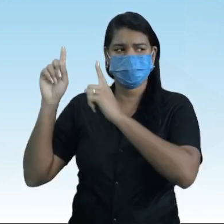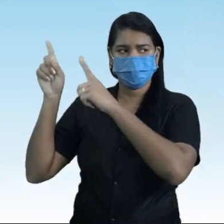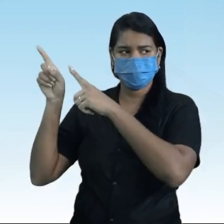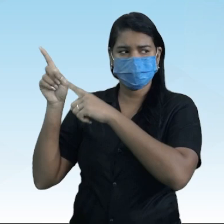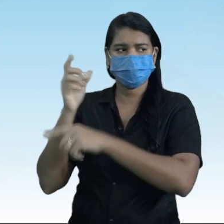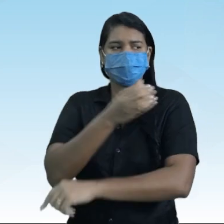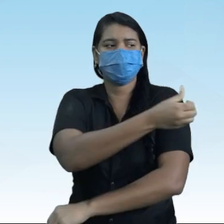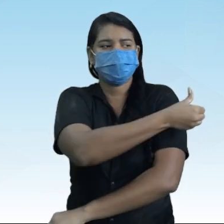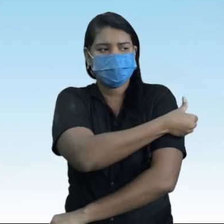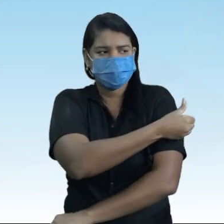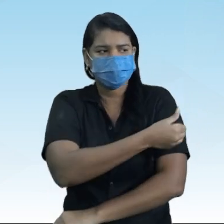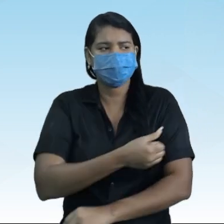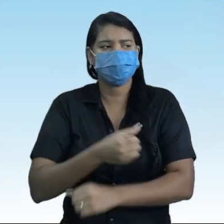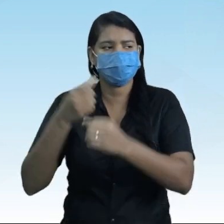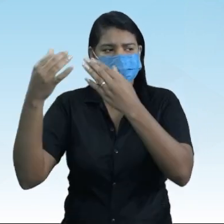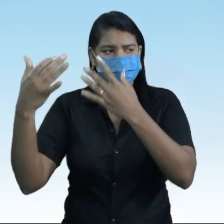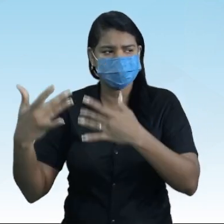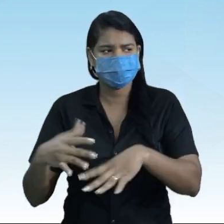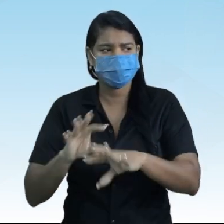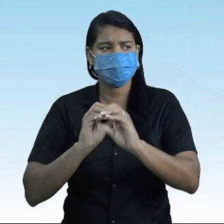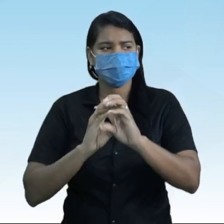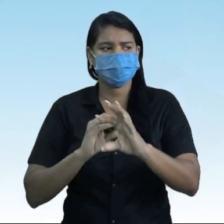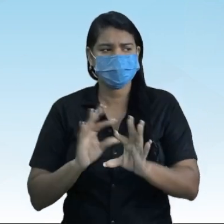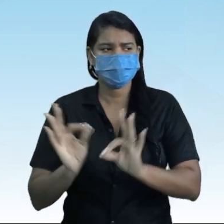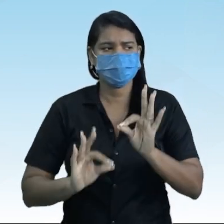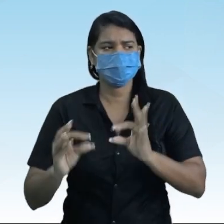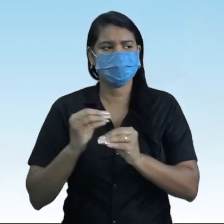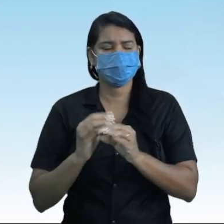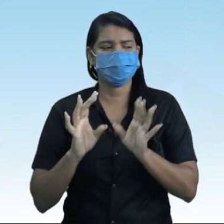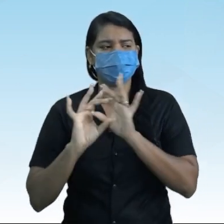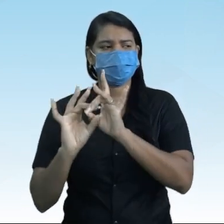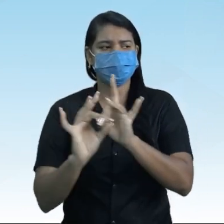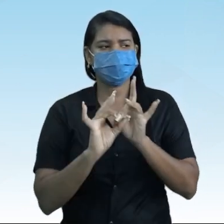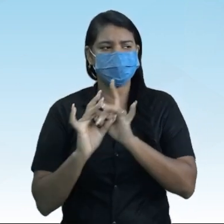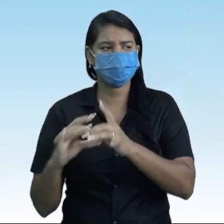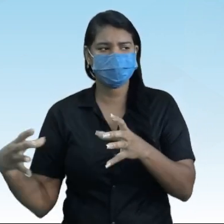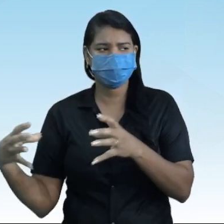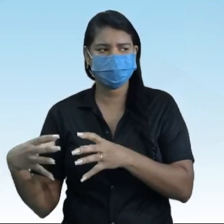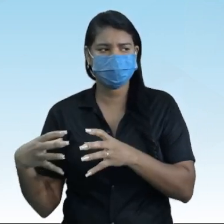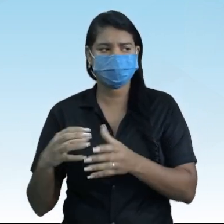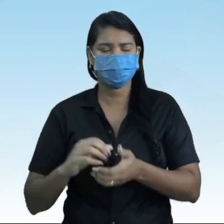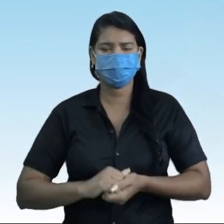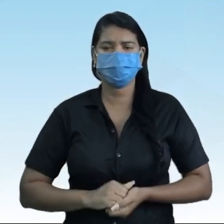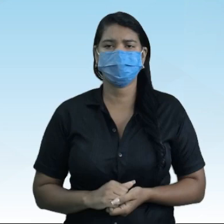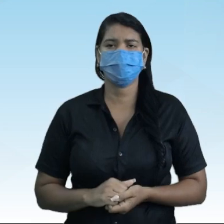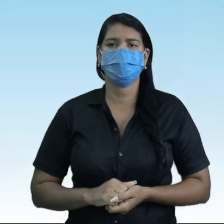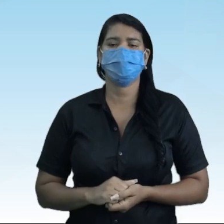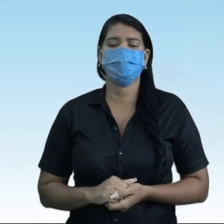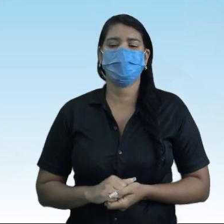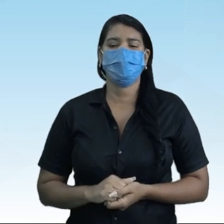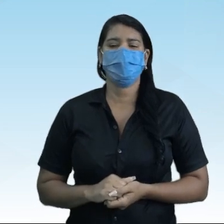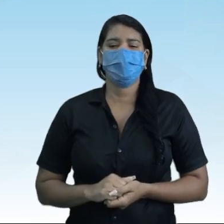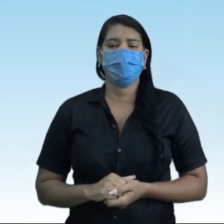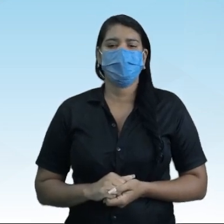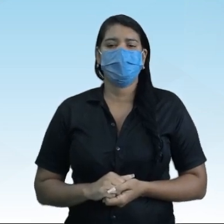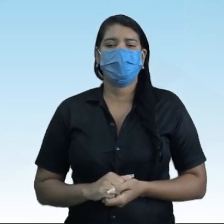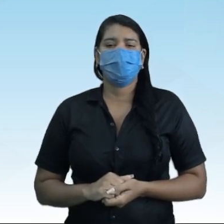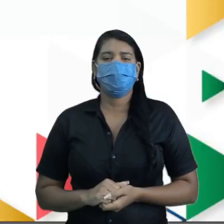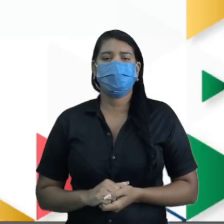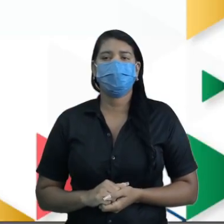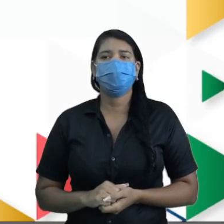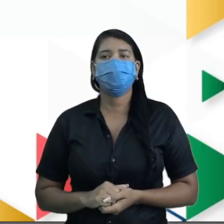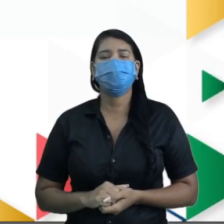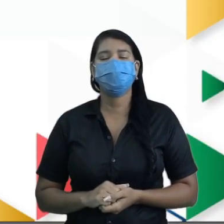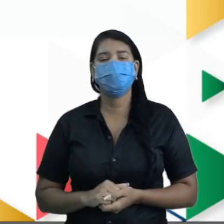uso, tá bom? Ajuda aí, vamos trabalhar em equipe? Estamos juntos? Vamos lá, então. Vamos lá, Manoel. Vamos para a questão